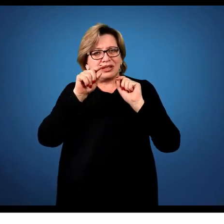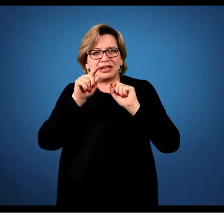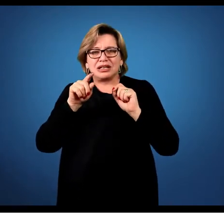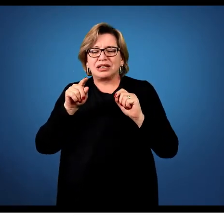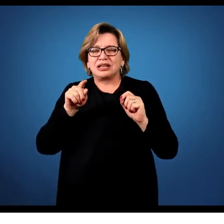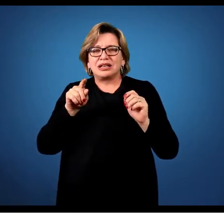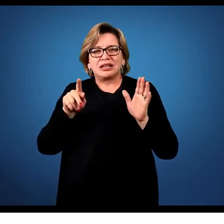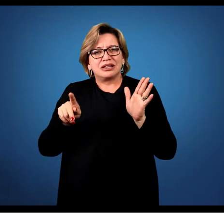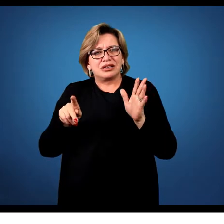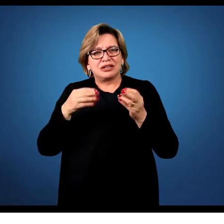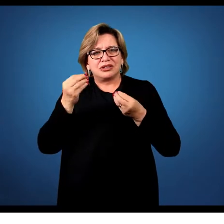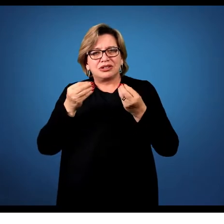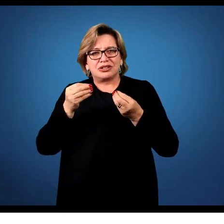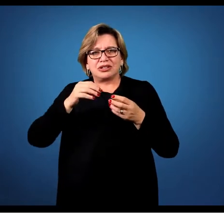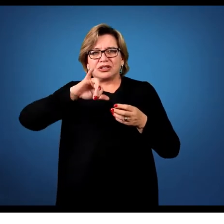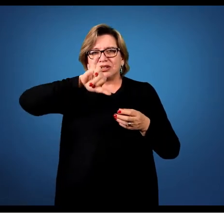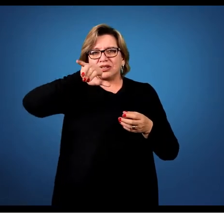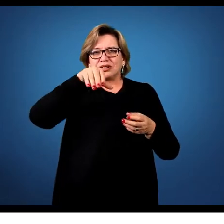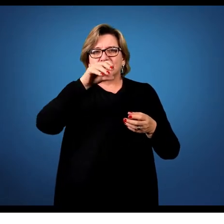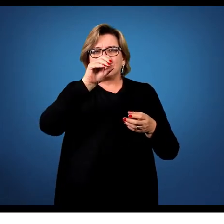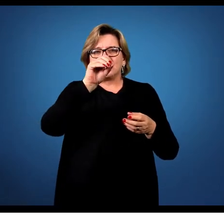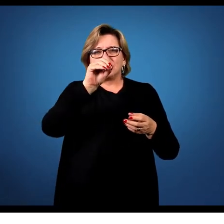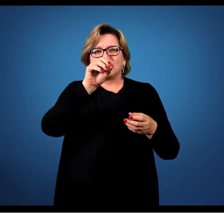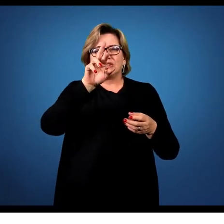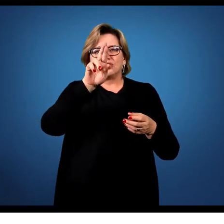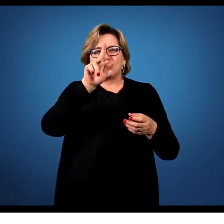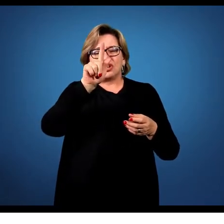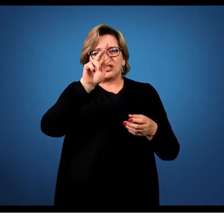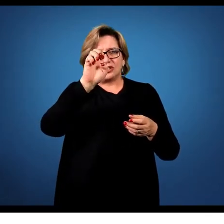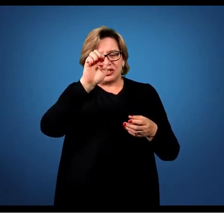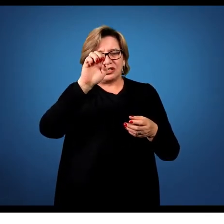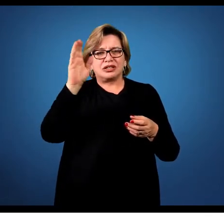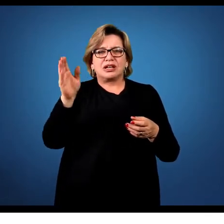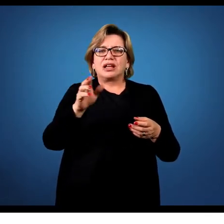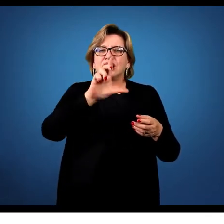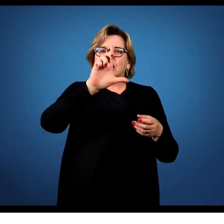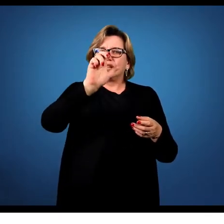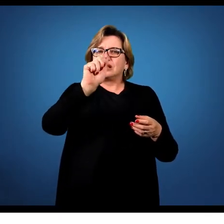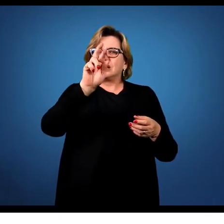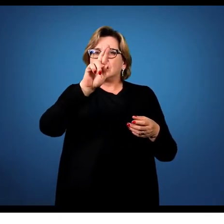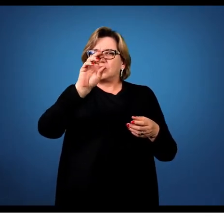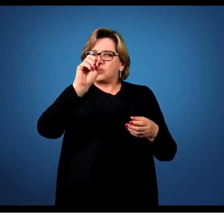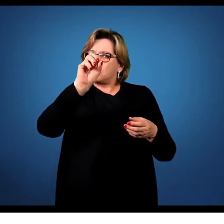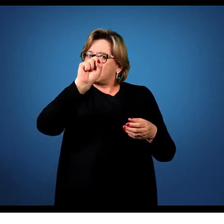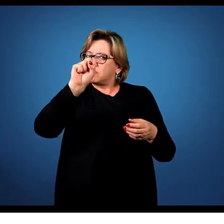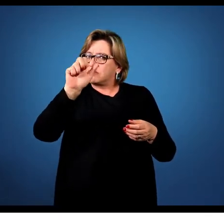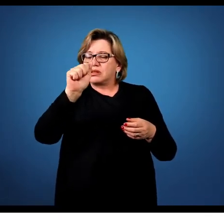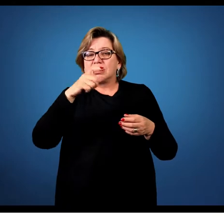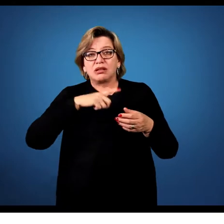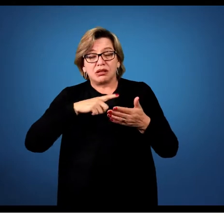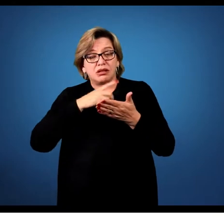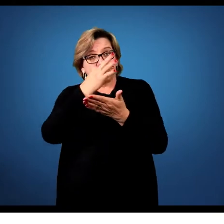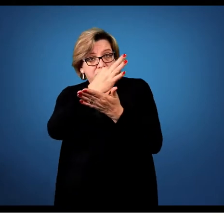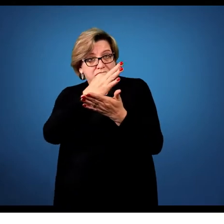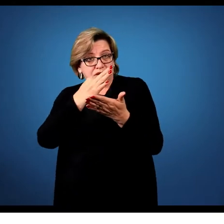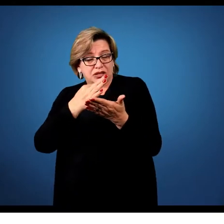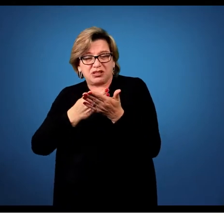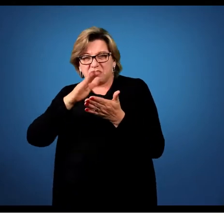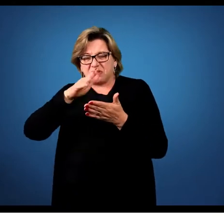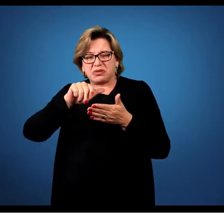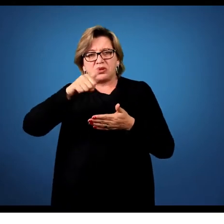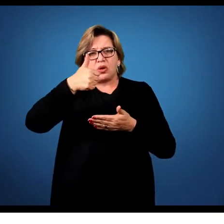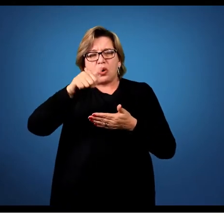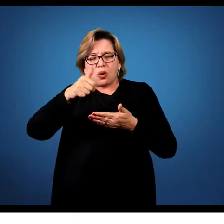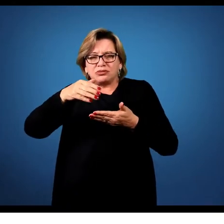Jorge Larossa Bondiá, que ele tem ali um texto, um ensaio de umas 11 páginas, mas que